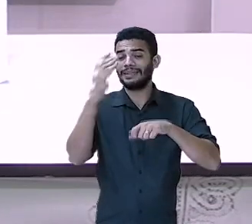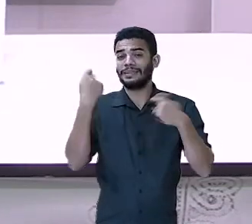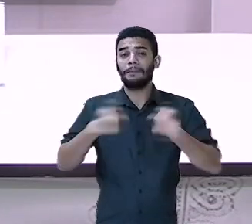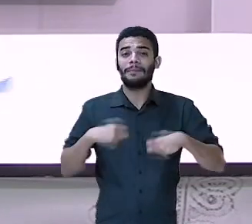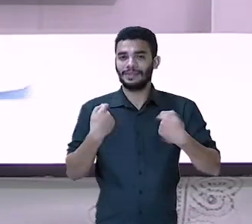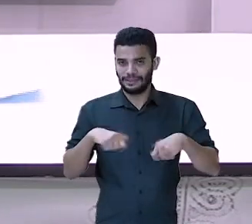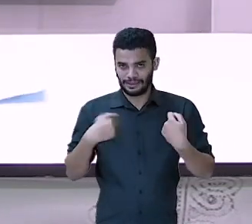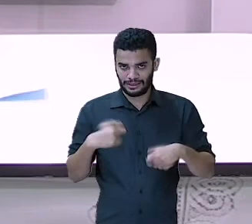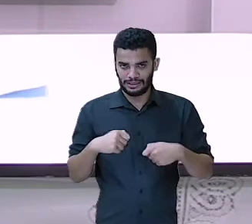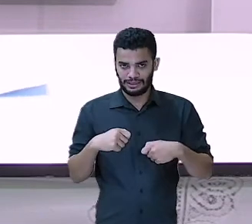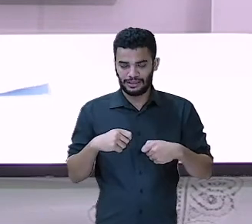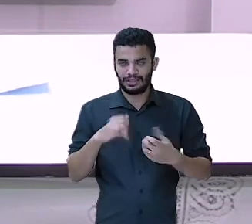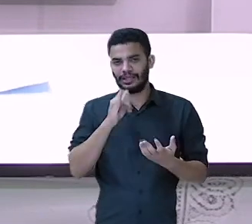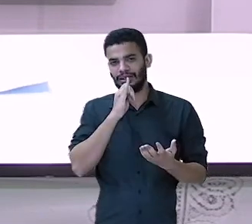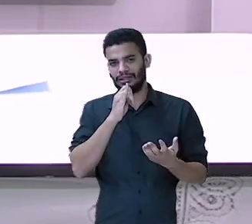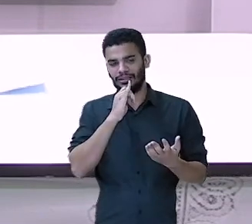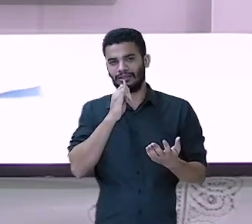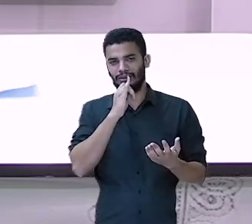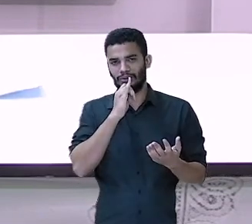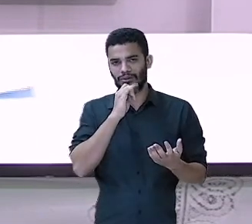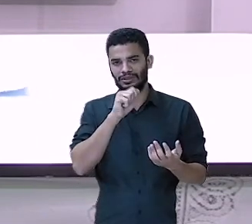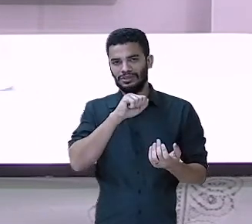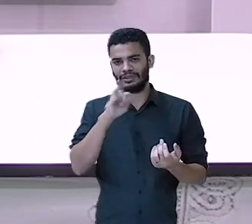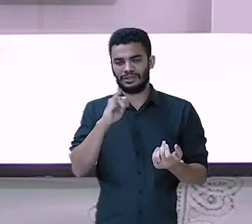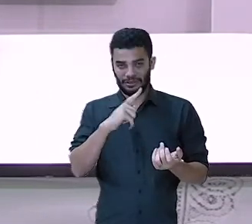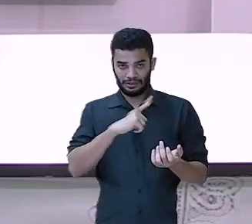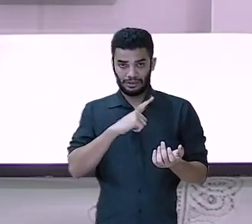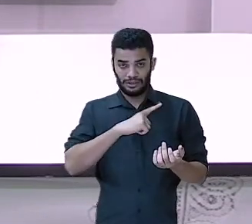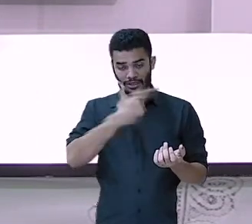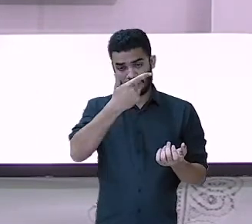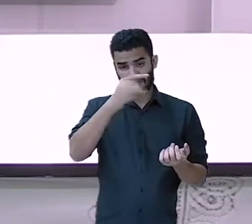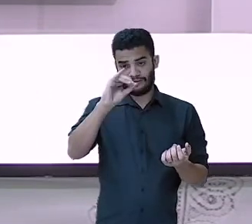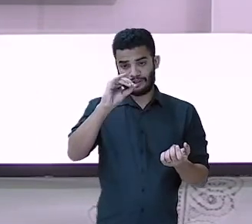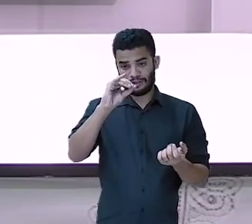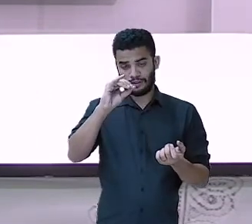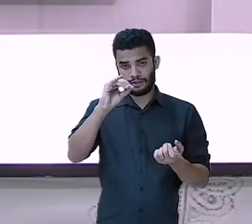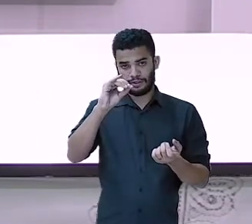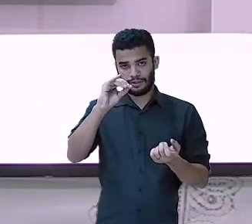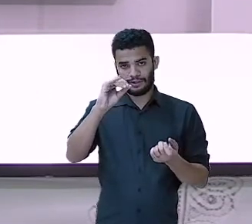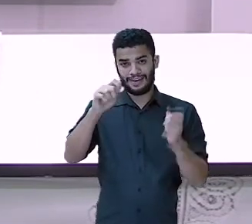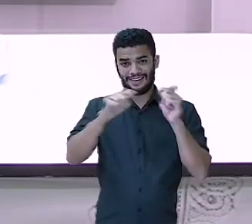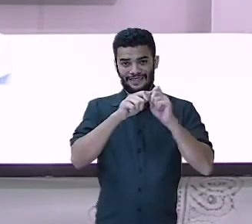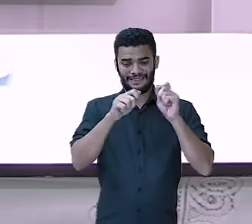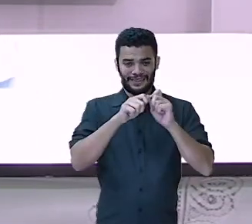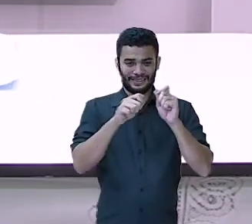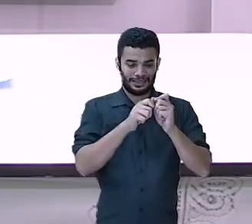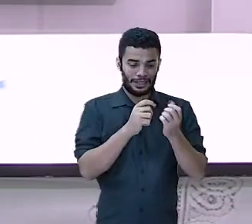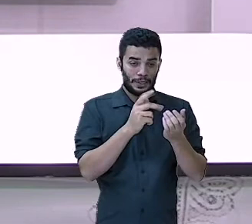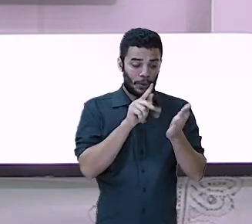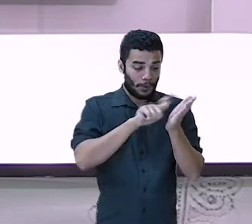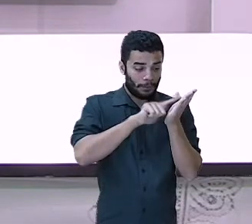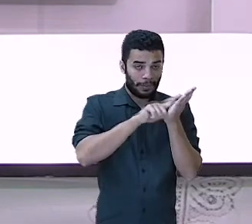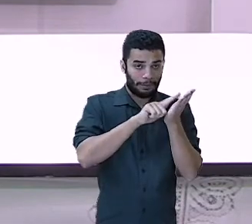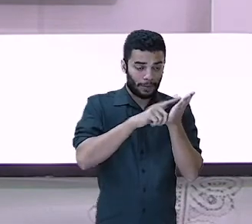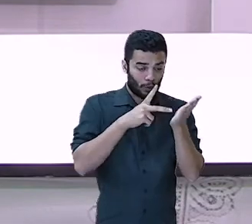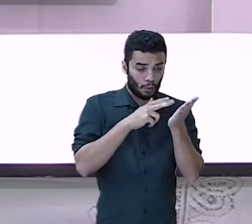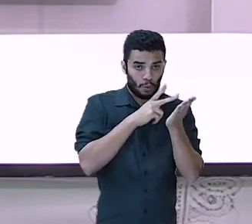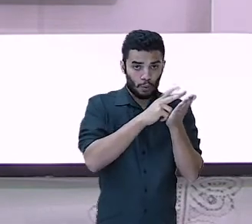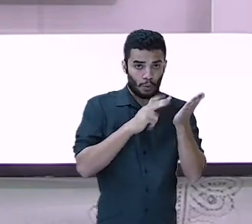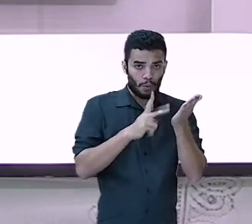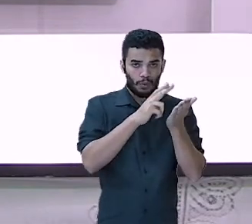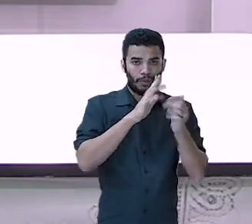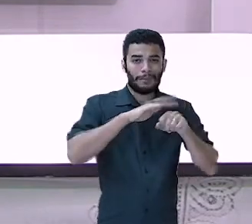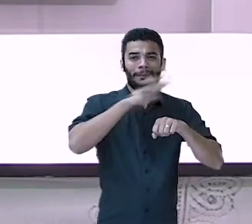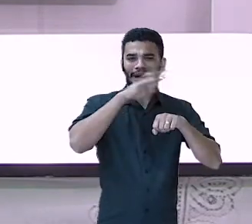de casinhas que você fez aqui no caminho. Tá bom? Então, vamos lá. Eu já fiz